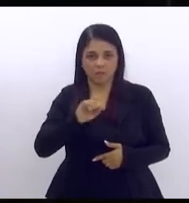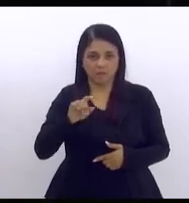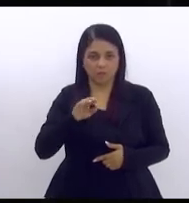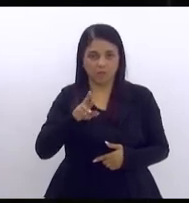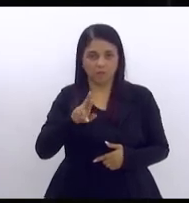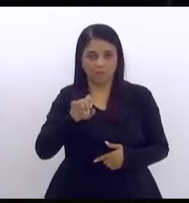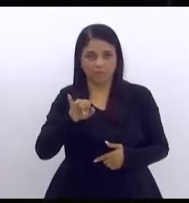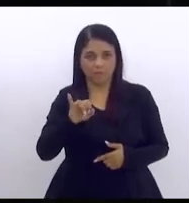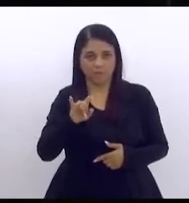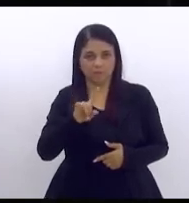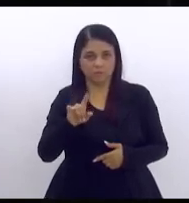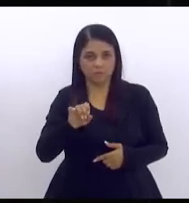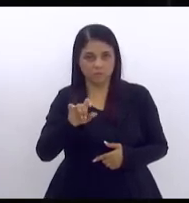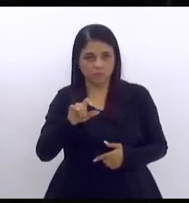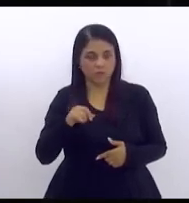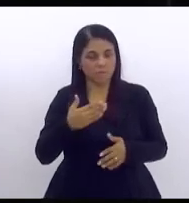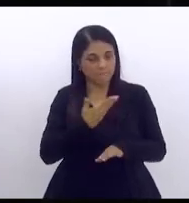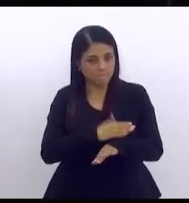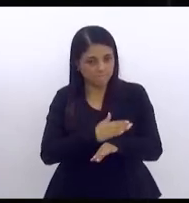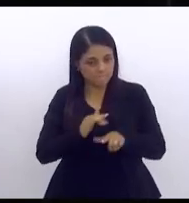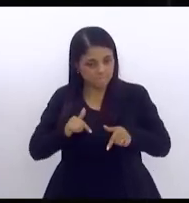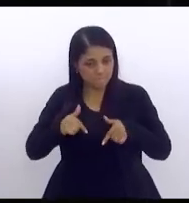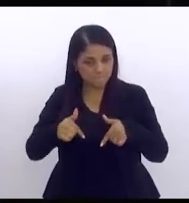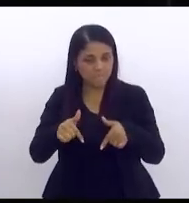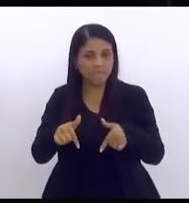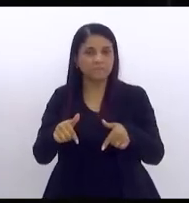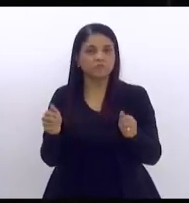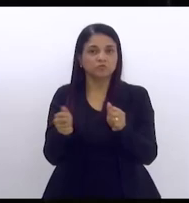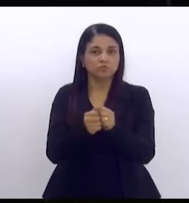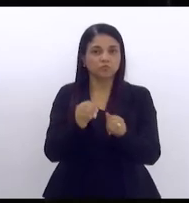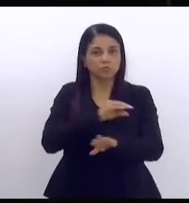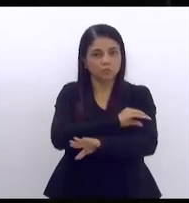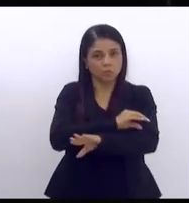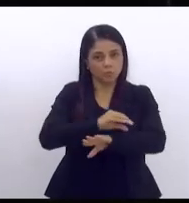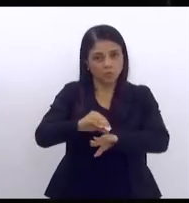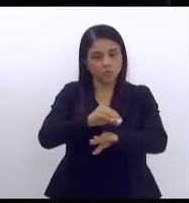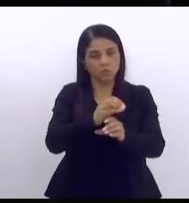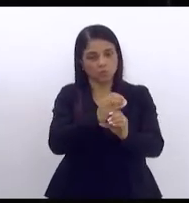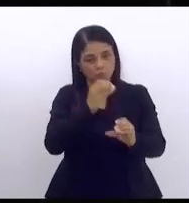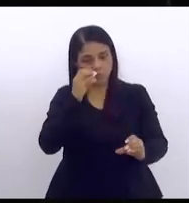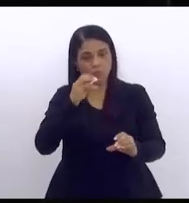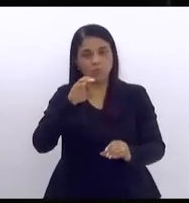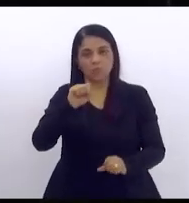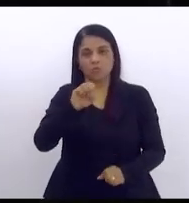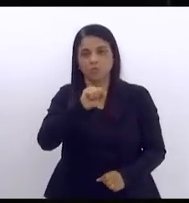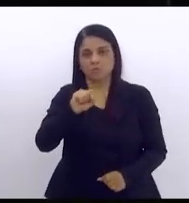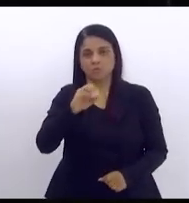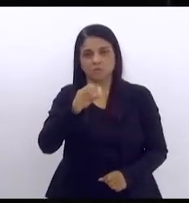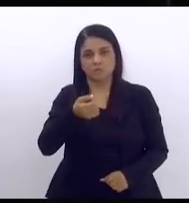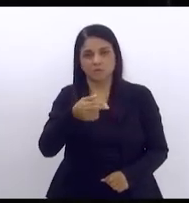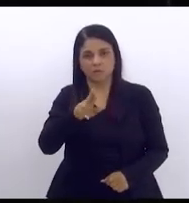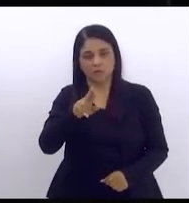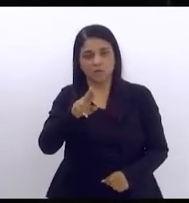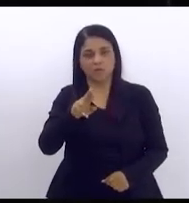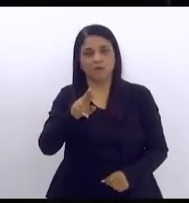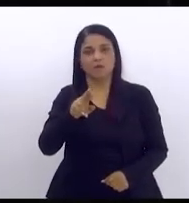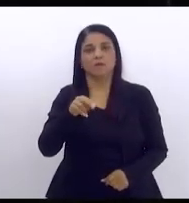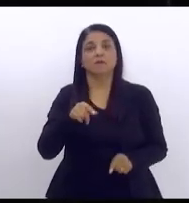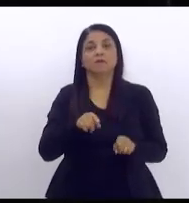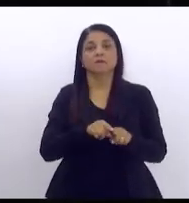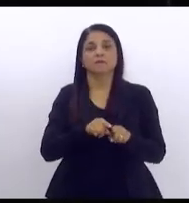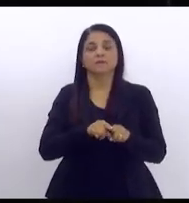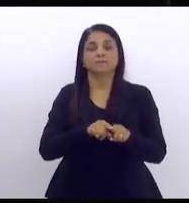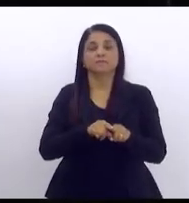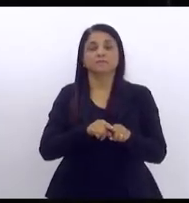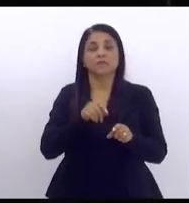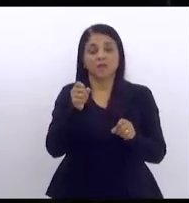junto com o nosso eterno arquiteto renomado Oscar Niamaya as obras